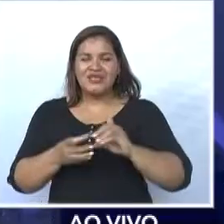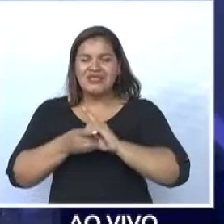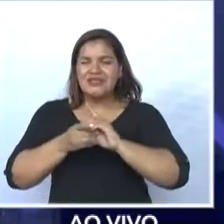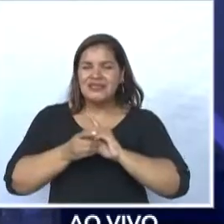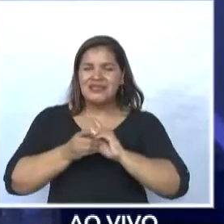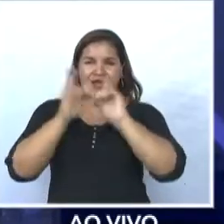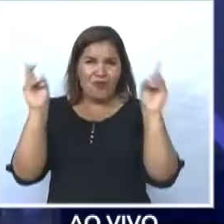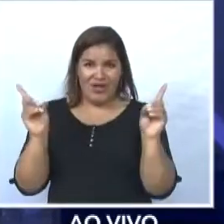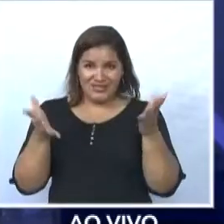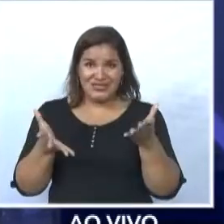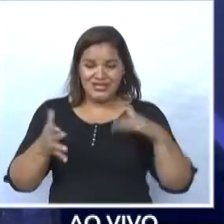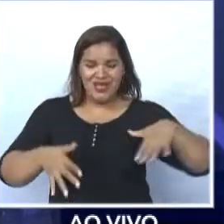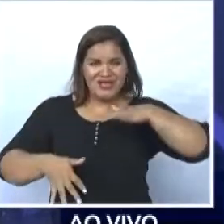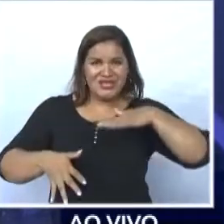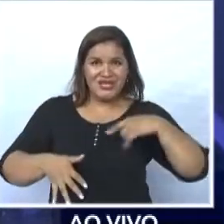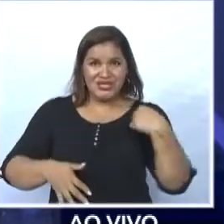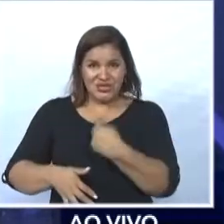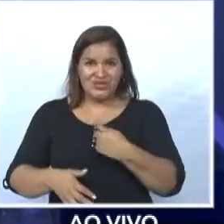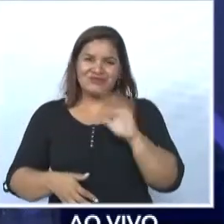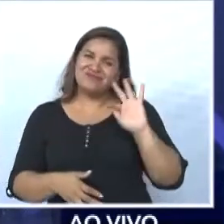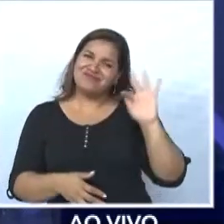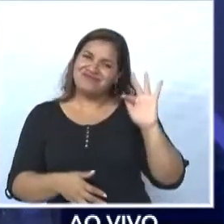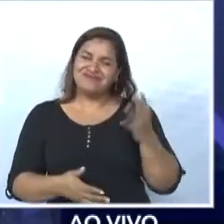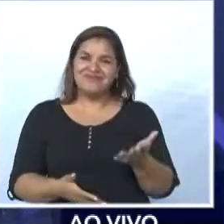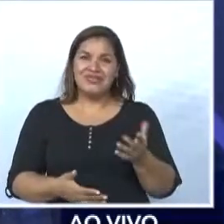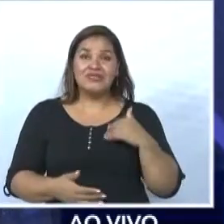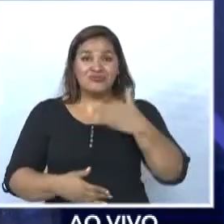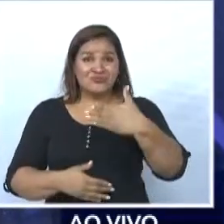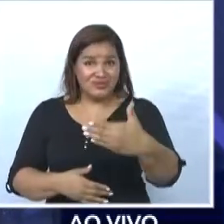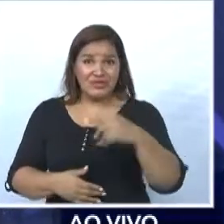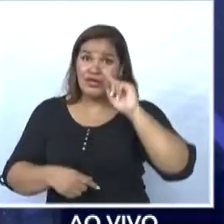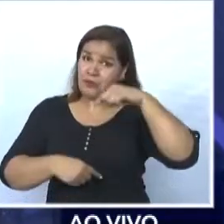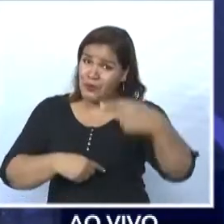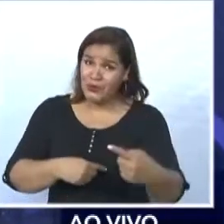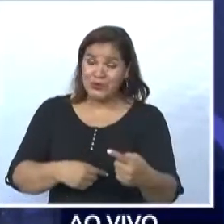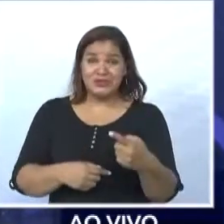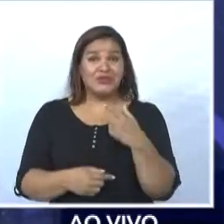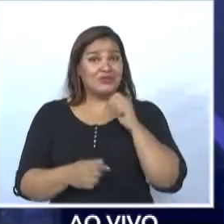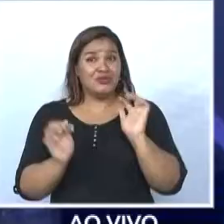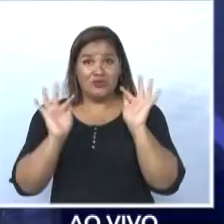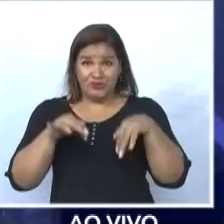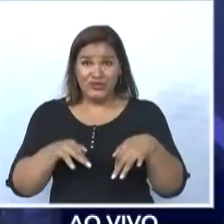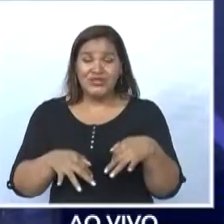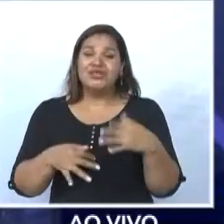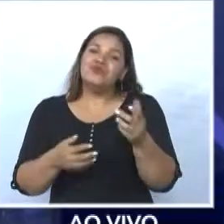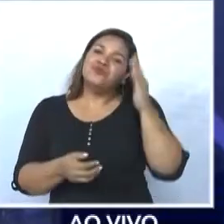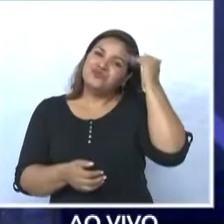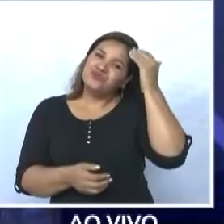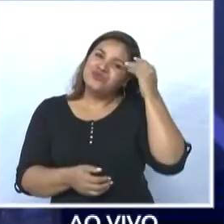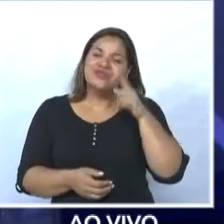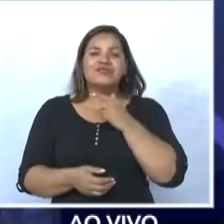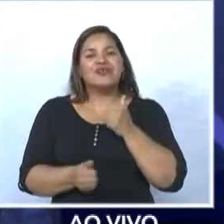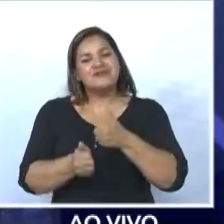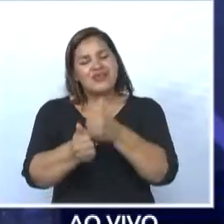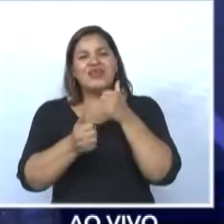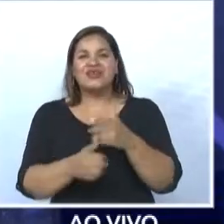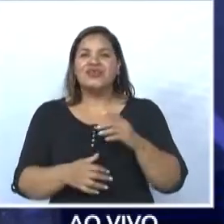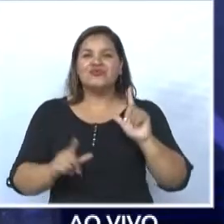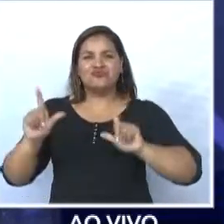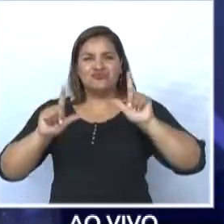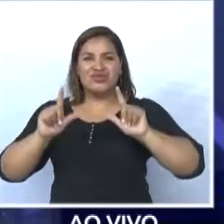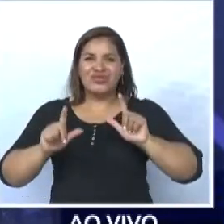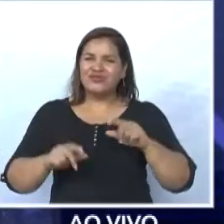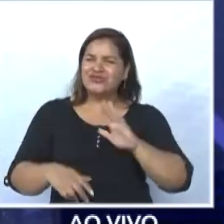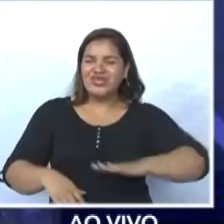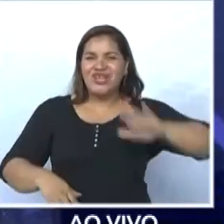região e na cidade de Franca. Na sequência, depois dessa consideração final do candidato Alexandre, você segue com o nosso baluço geral, hoje